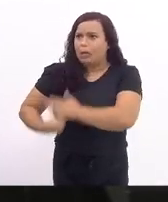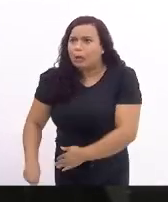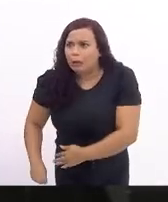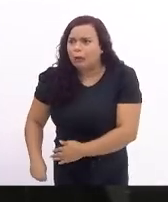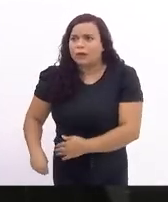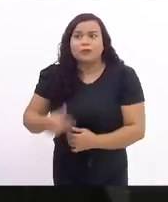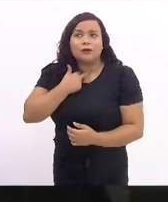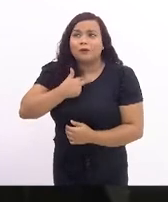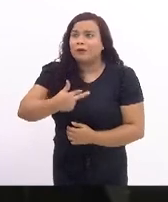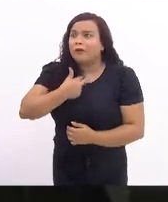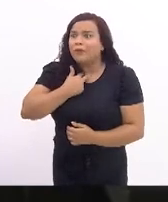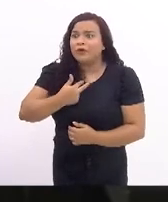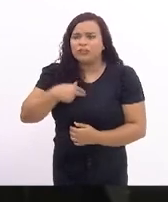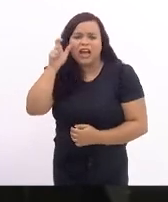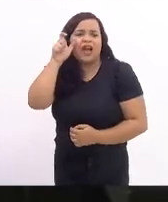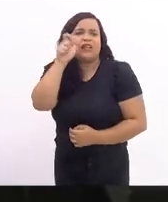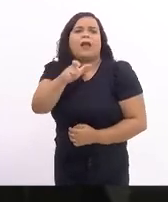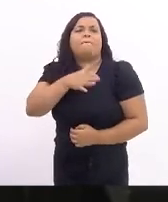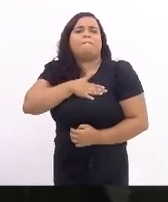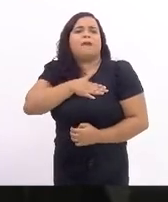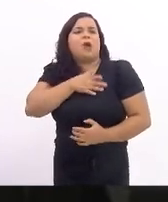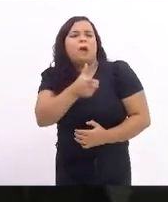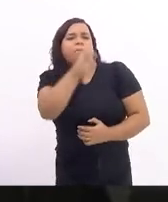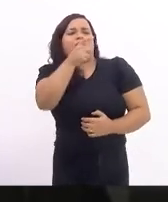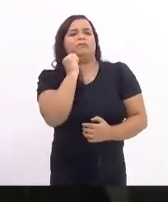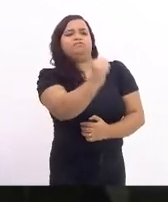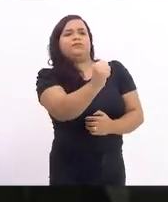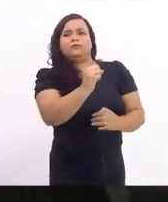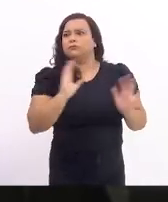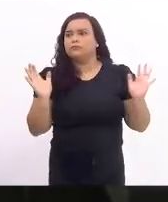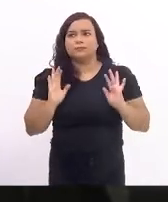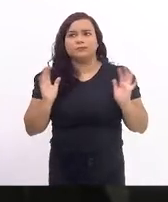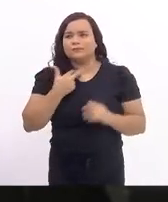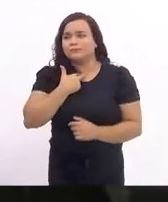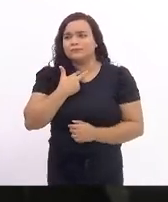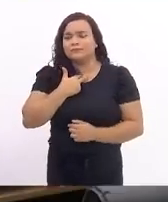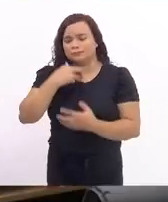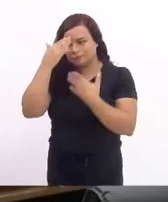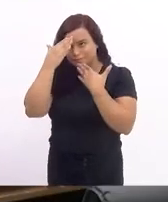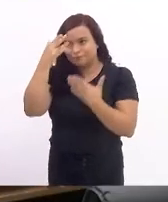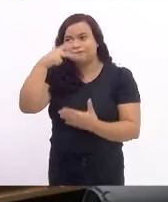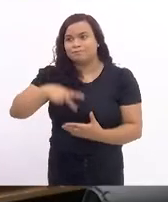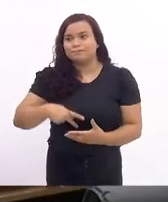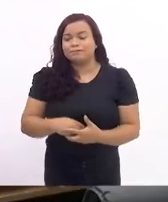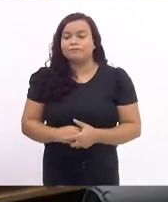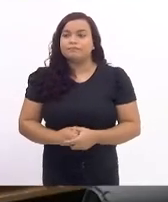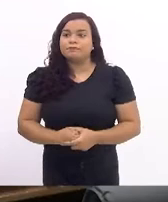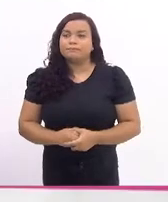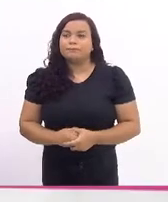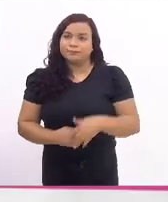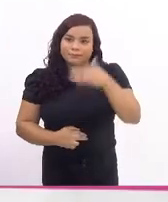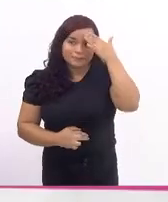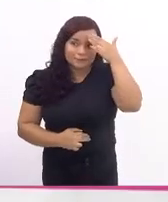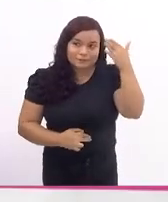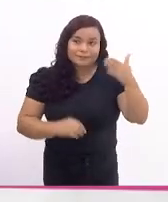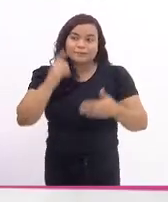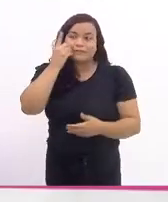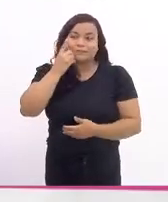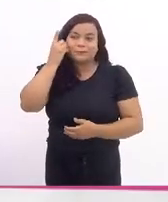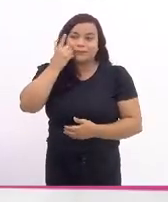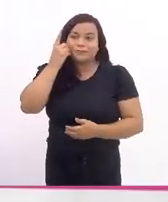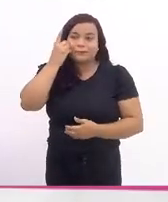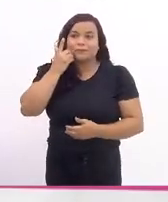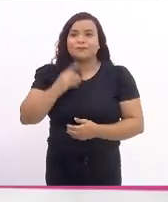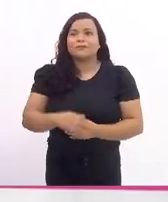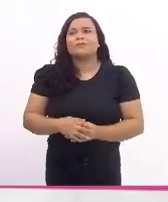interesses XYZ foram contrariados. Muito obrigado, senhora presidenta. Obrigada, nobre deputado. De